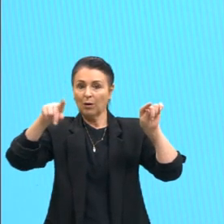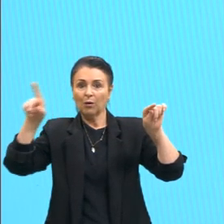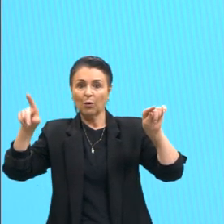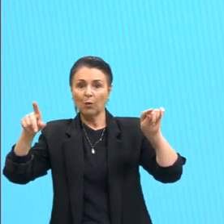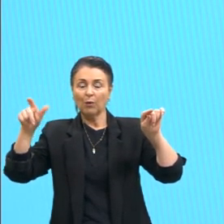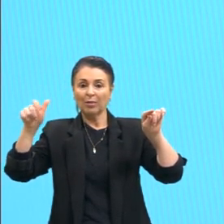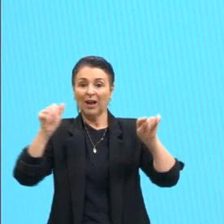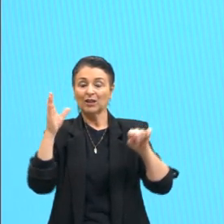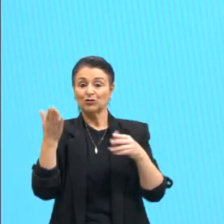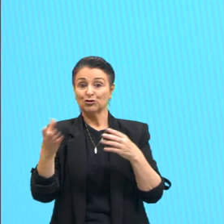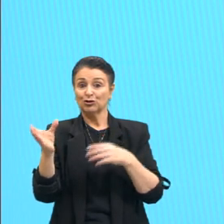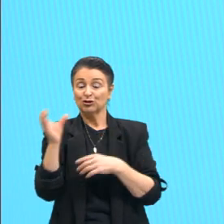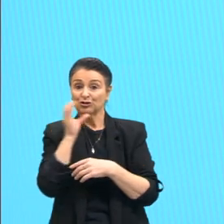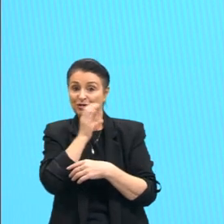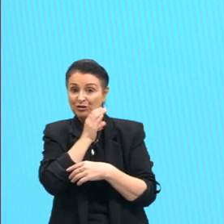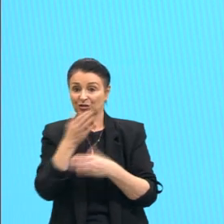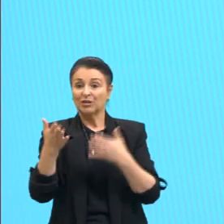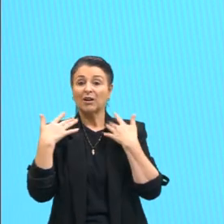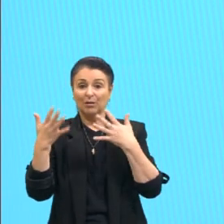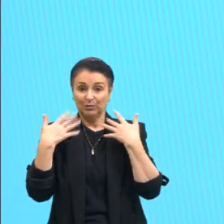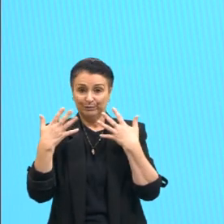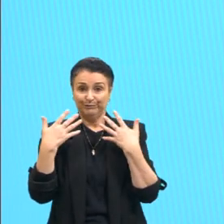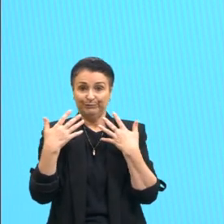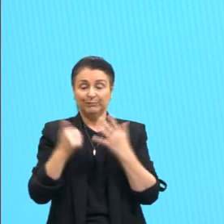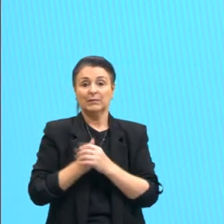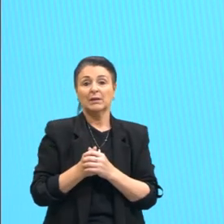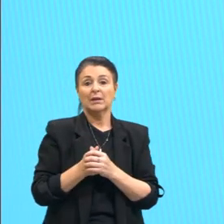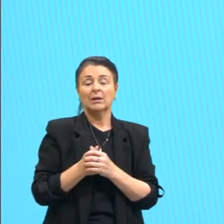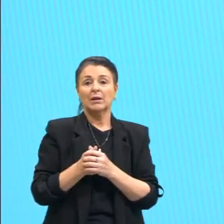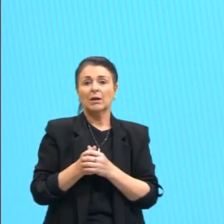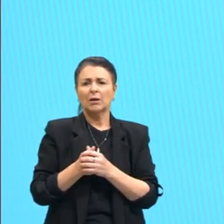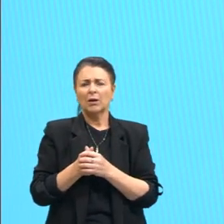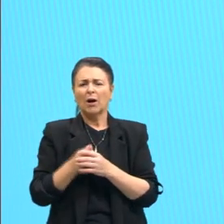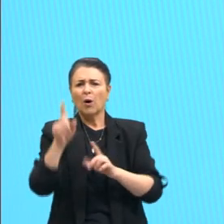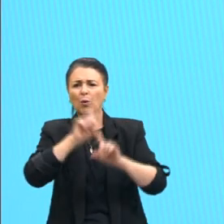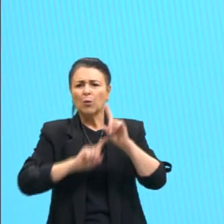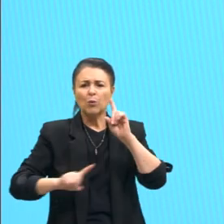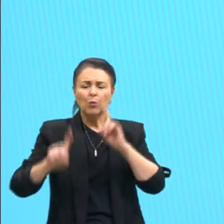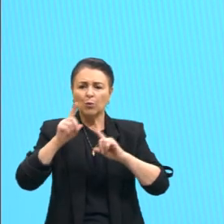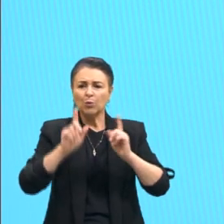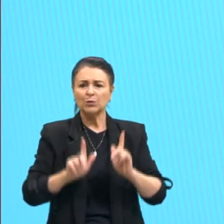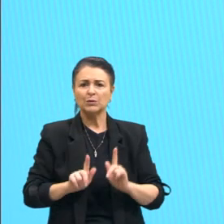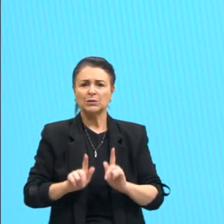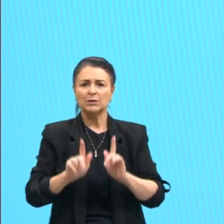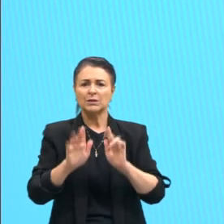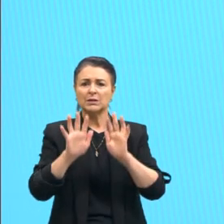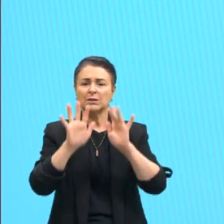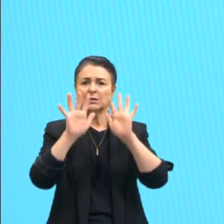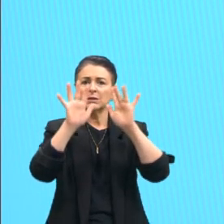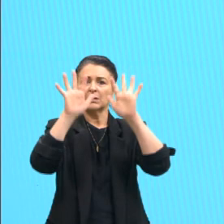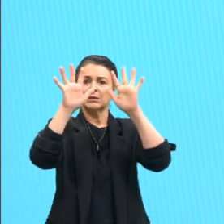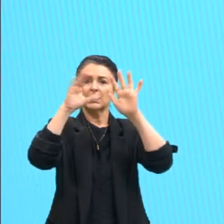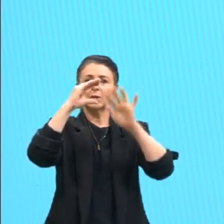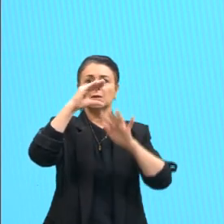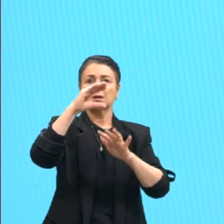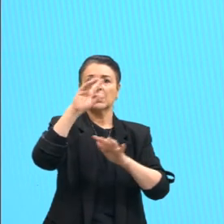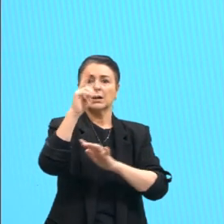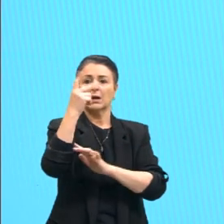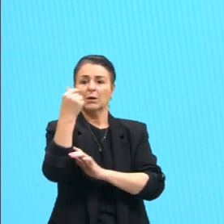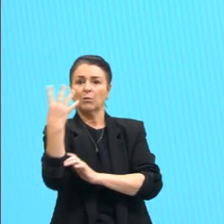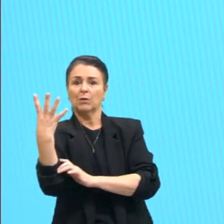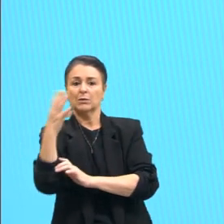Alguns gases que a gente tá, né, o ser humano tá colocando no, no, no ambiente, né, o CH4,